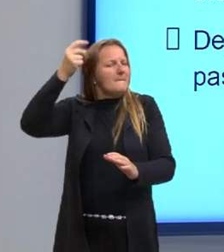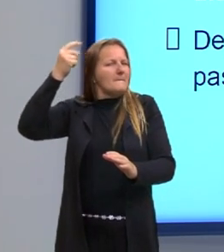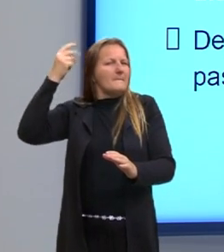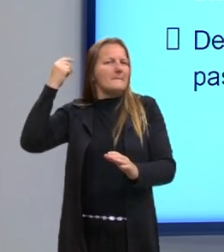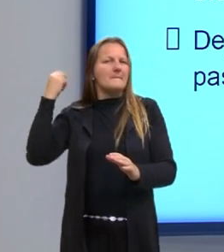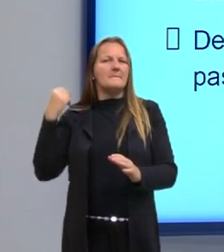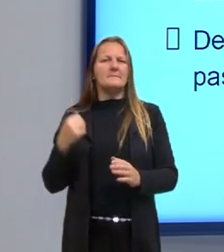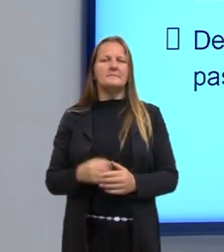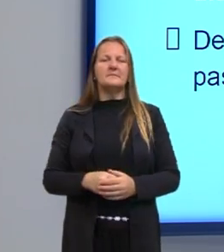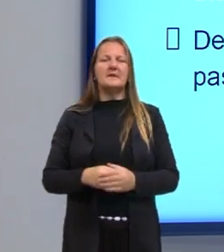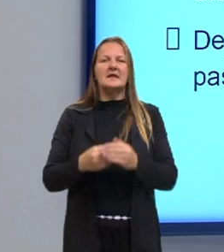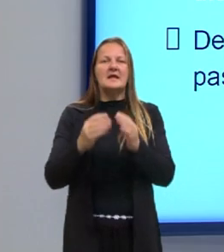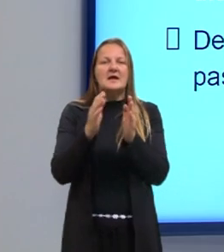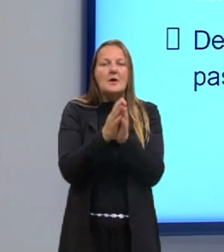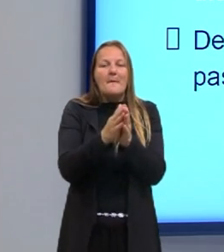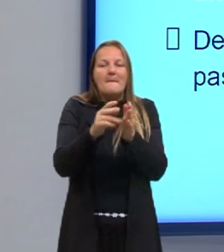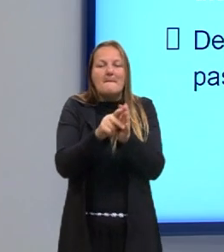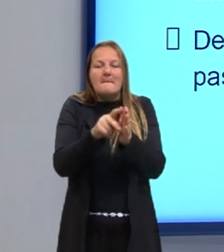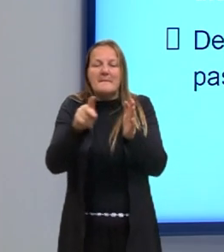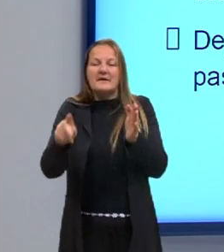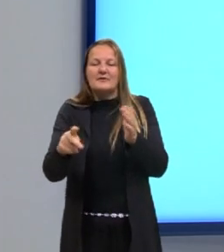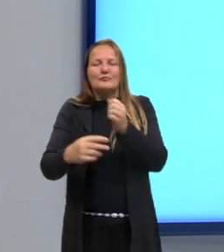geológicas que se passaram.